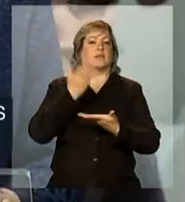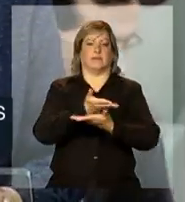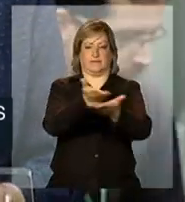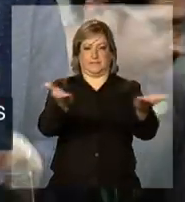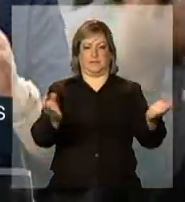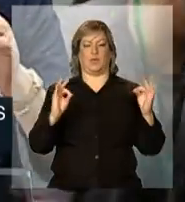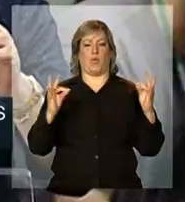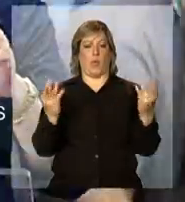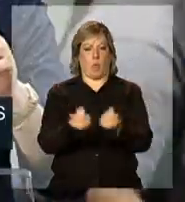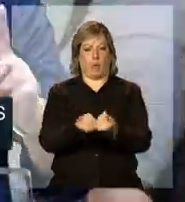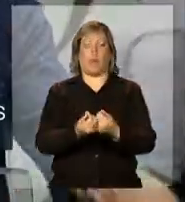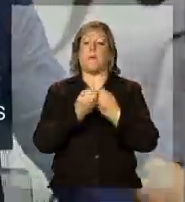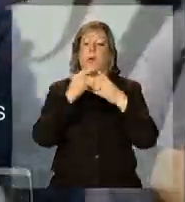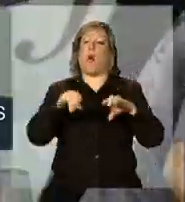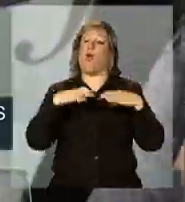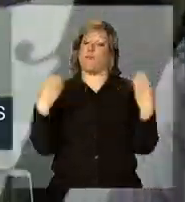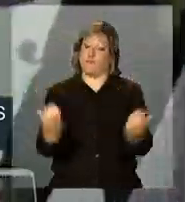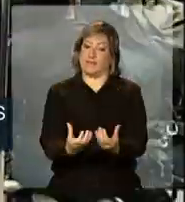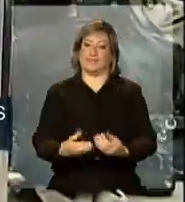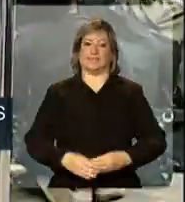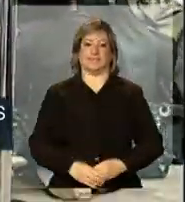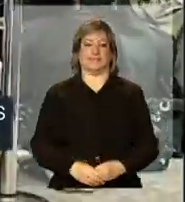todos. E boa conferência!